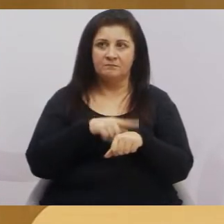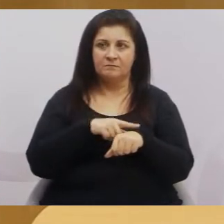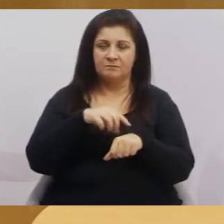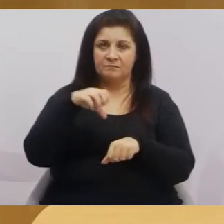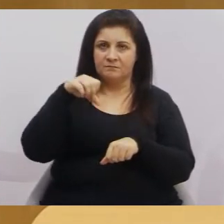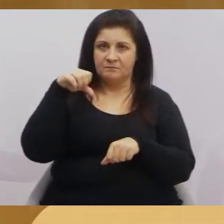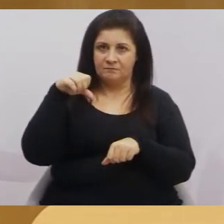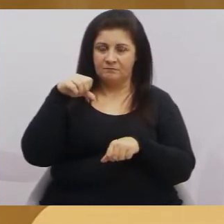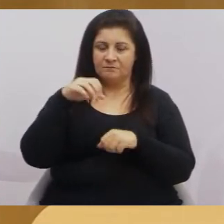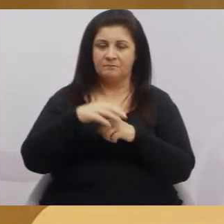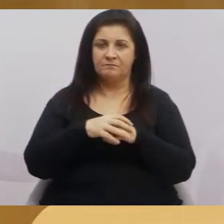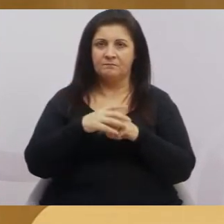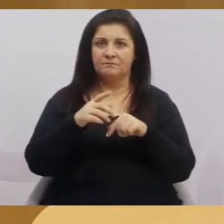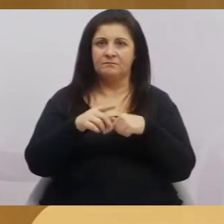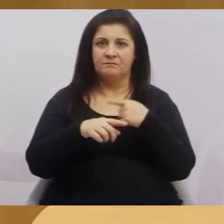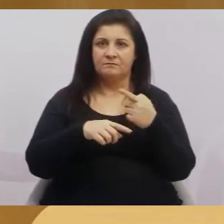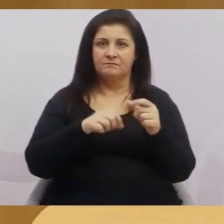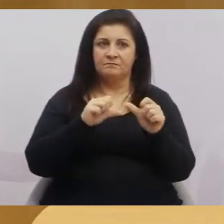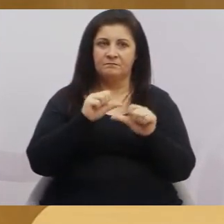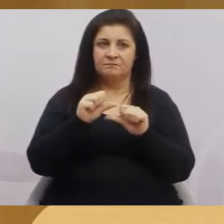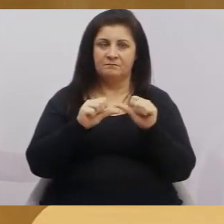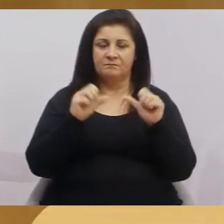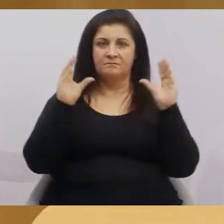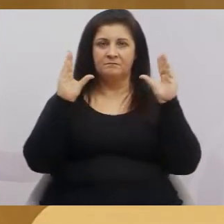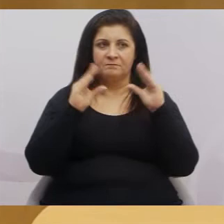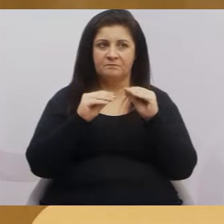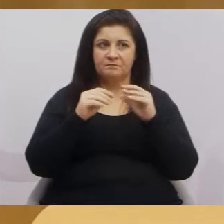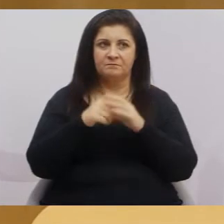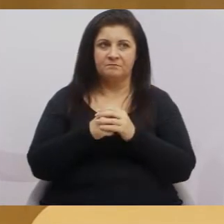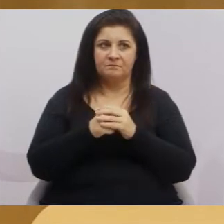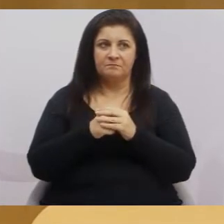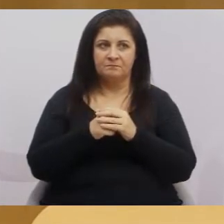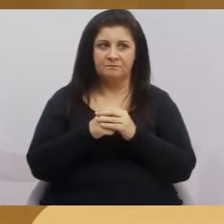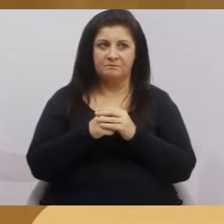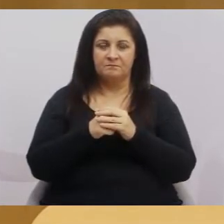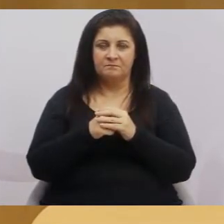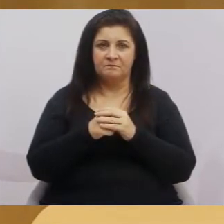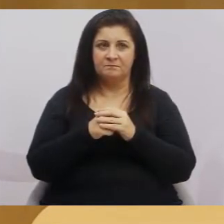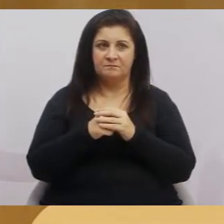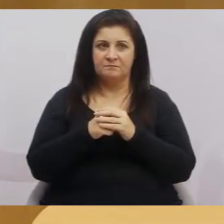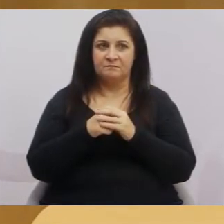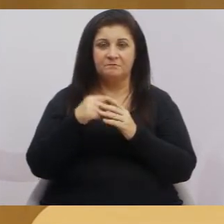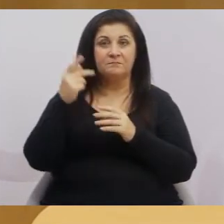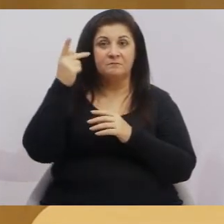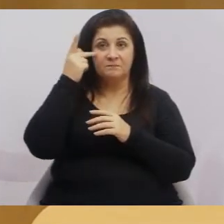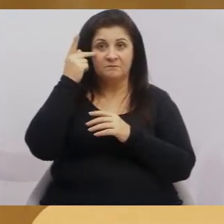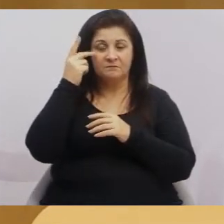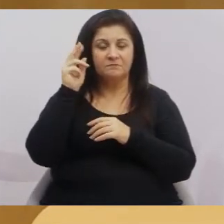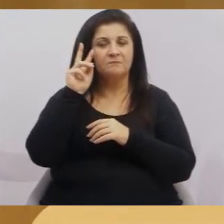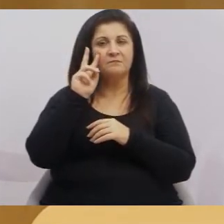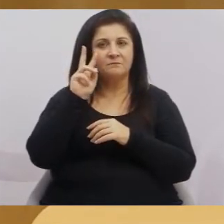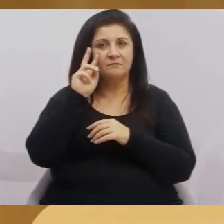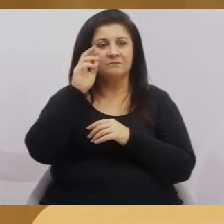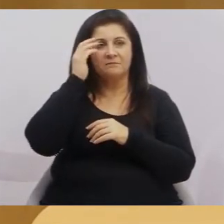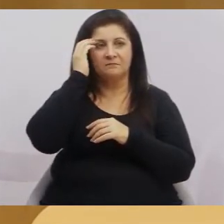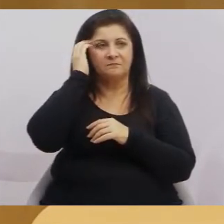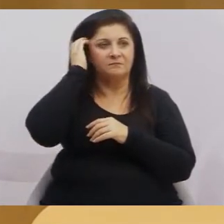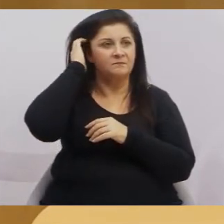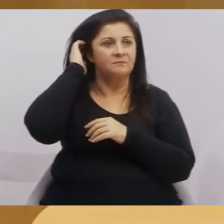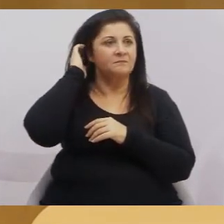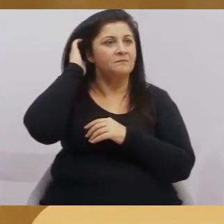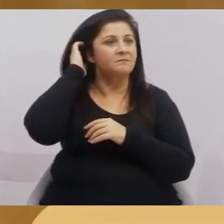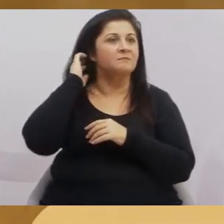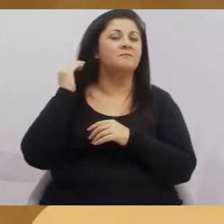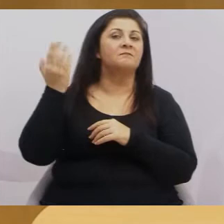Paulinho lembra disso, que aqui não ficava quase ninguém. Ele está lembrado. Vai até puxar aí que não vinha